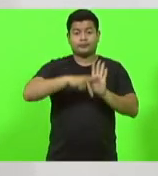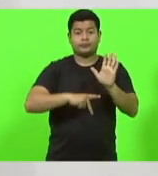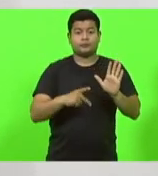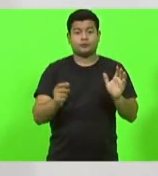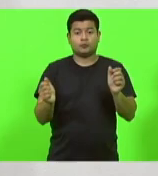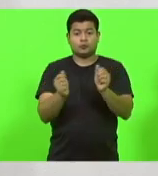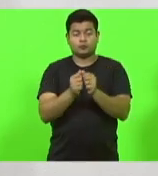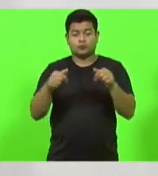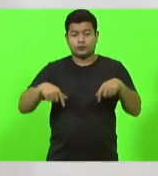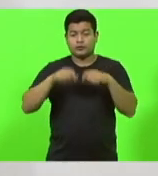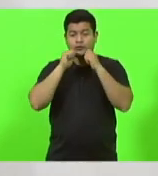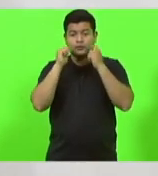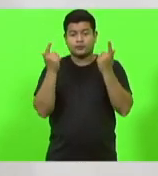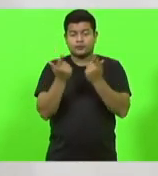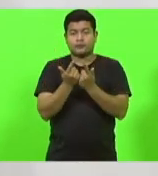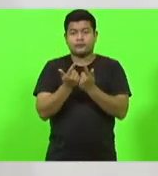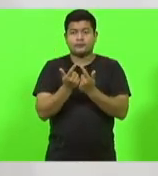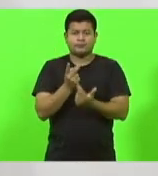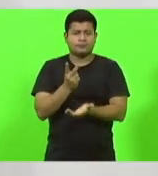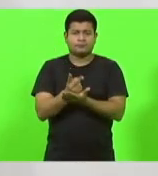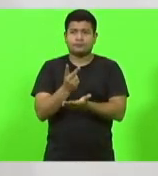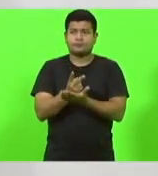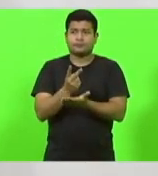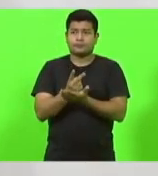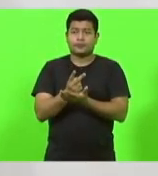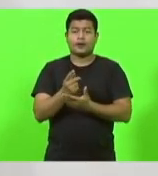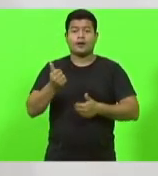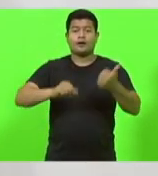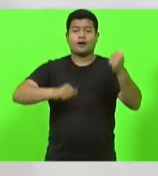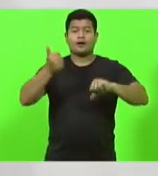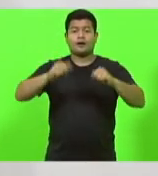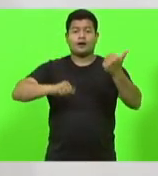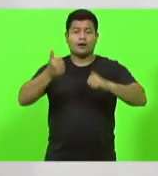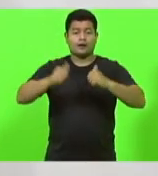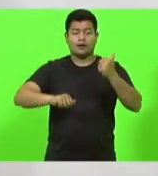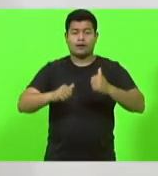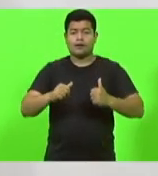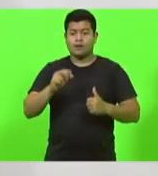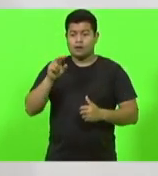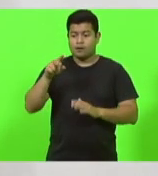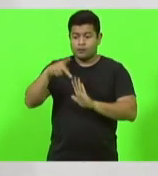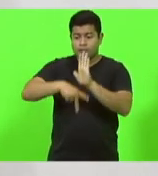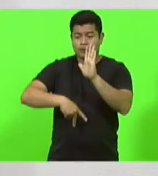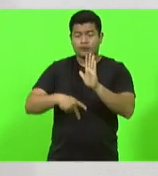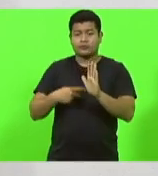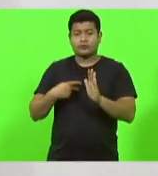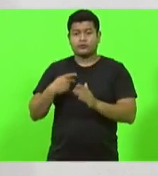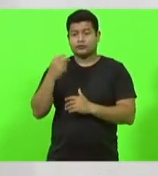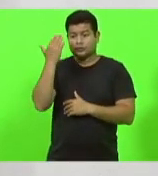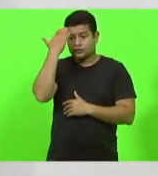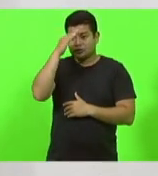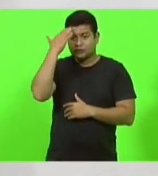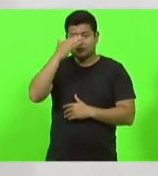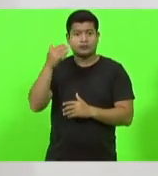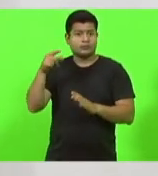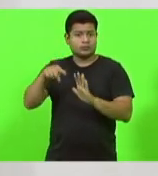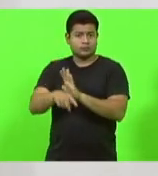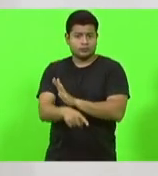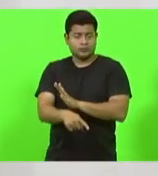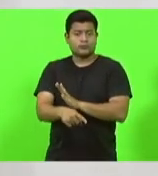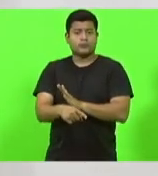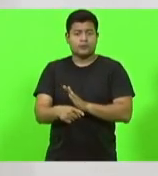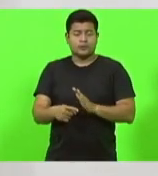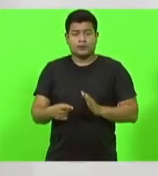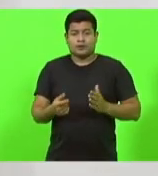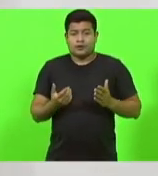desta casa, sempre avaliando os projetos com responsabilidade, com conhecimento na íntegra, fazendo com que o